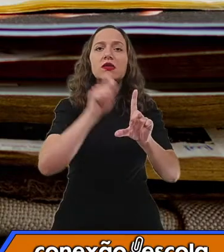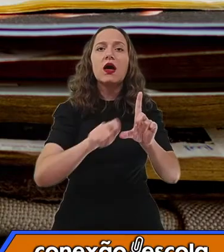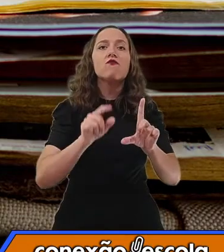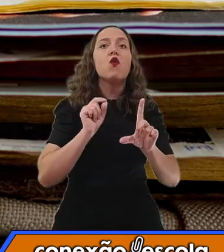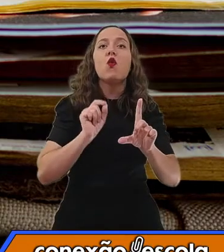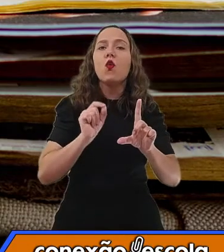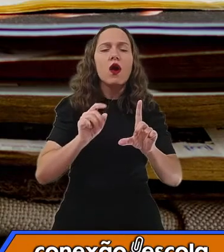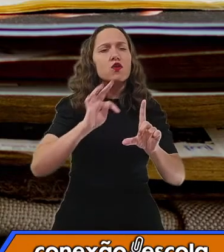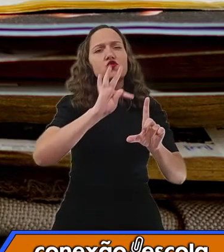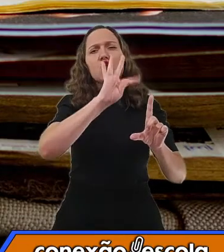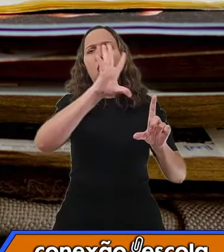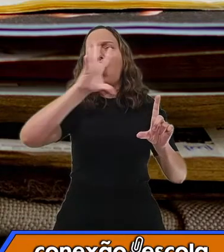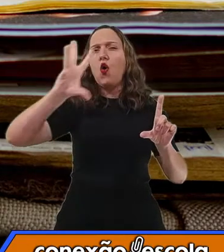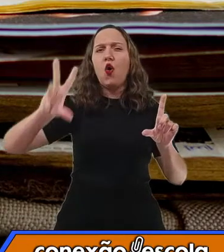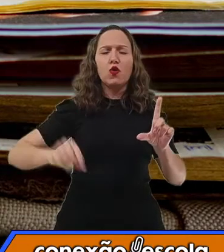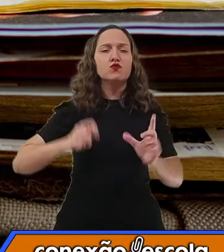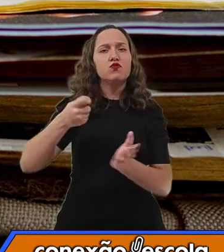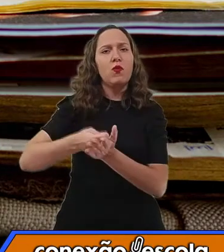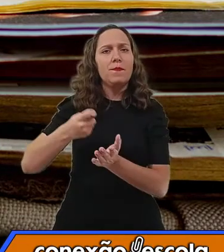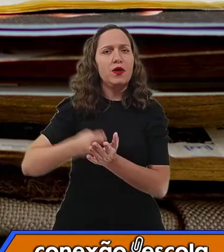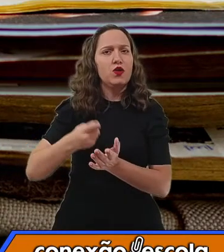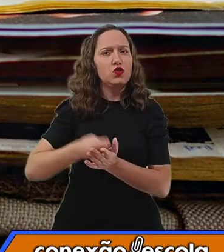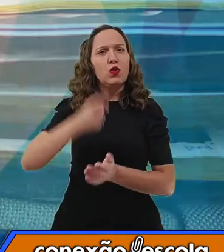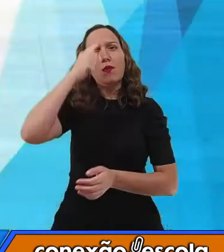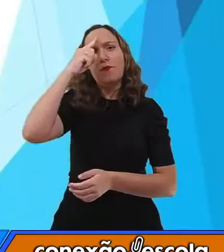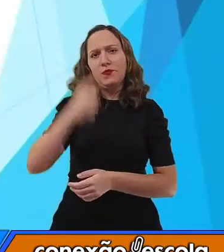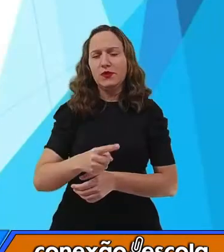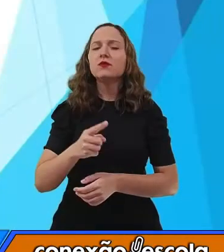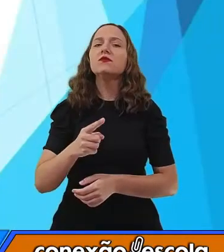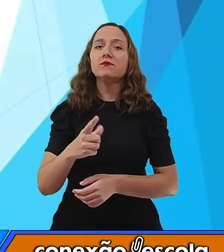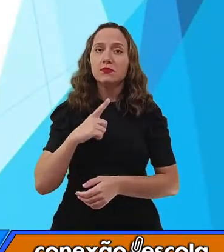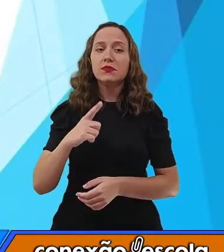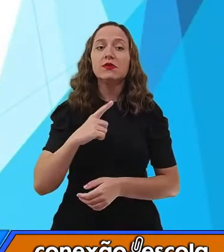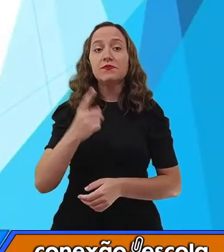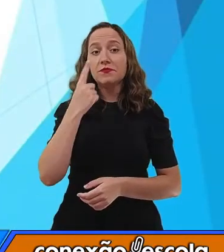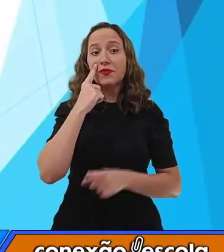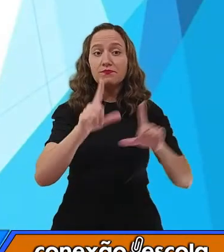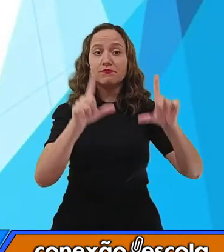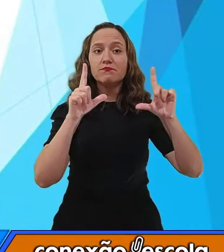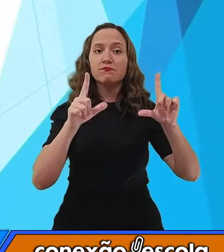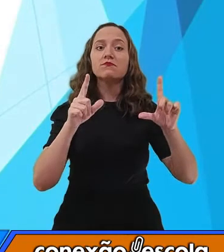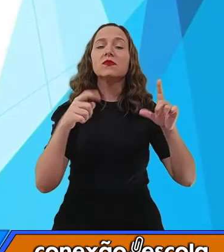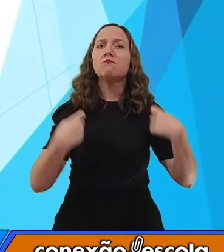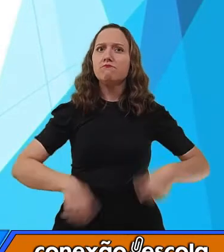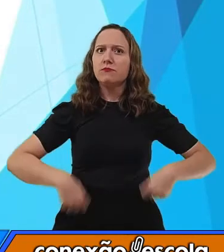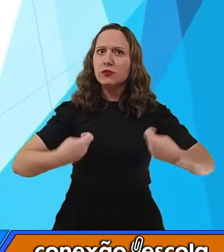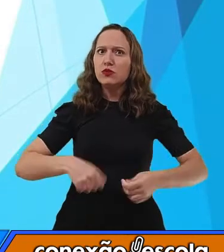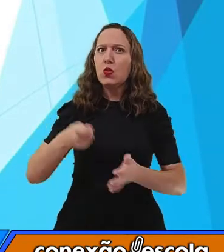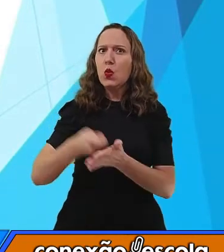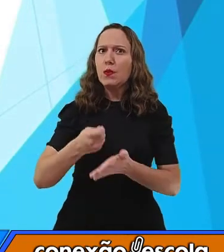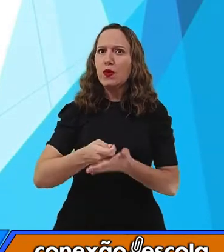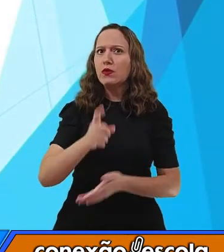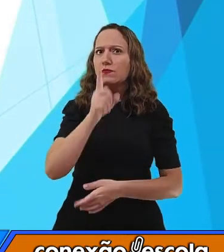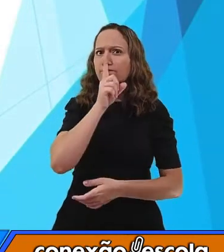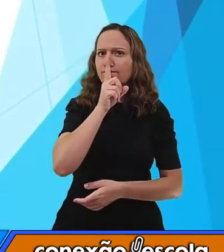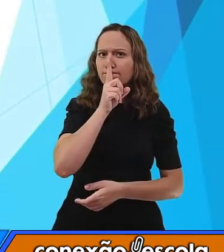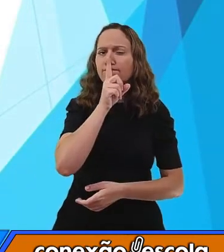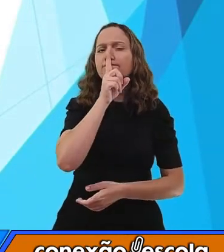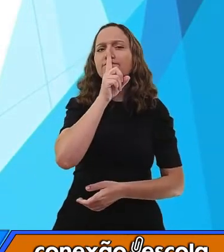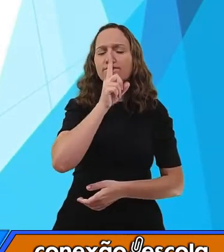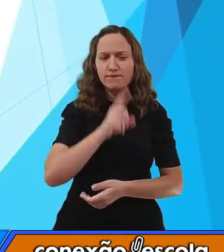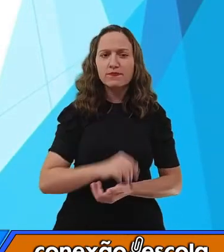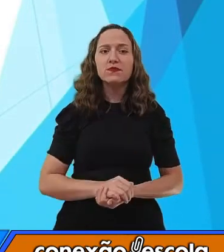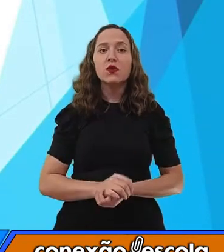em todos os lugares, né? Todas as áreas. É, olha esse, olha. Manter silêncio, tá? Tem até